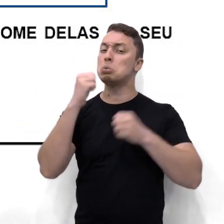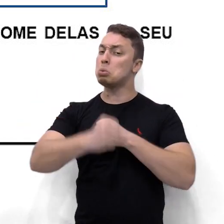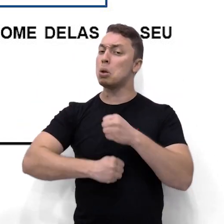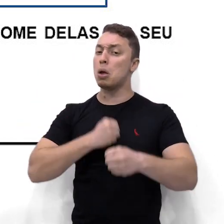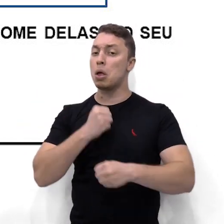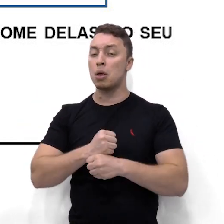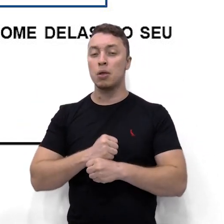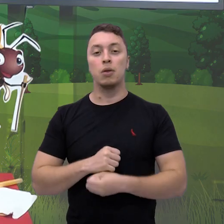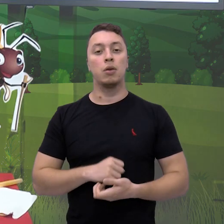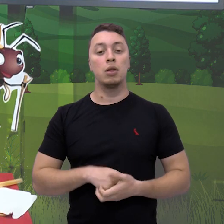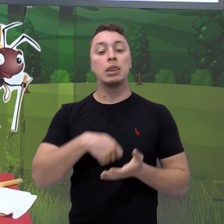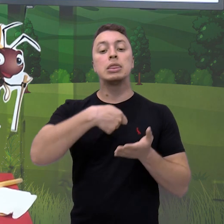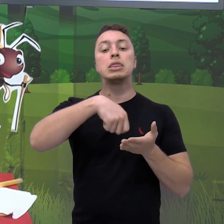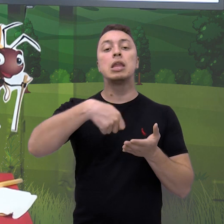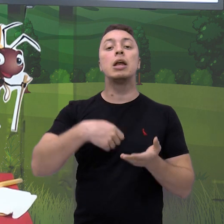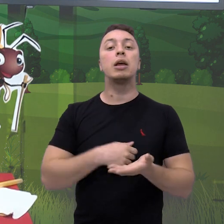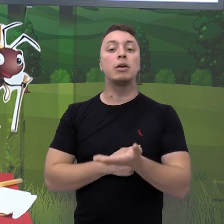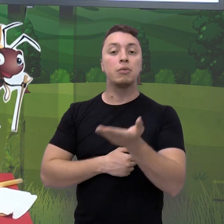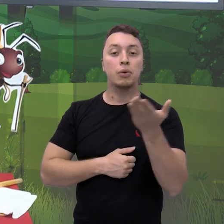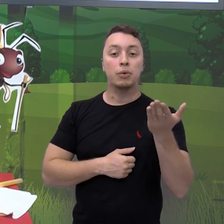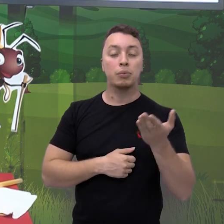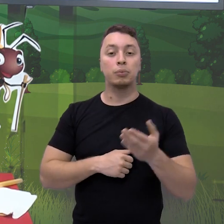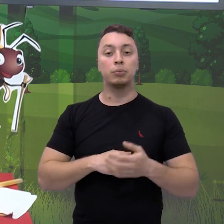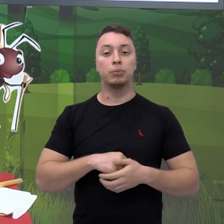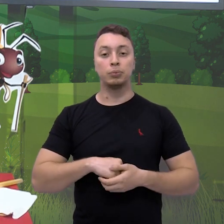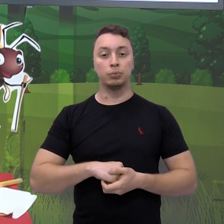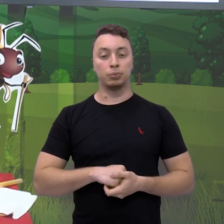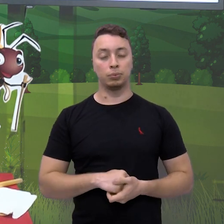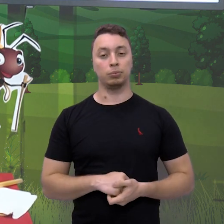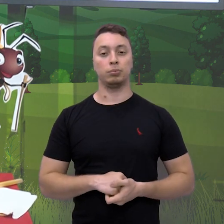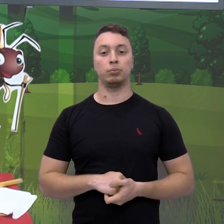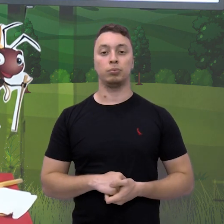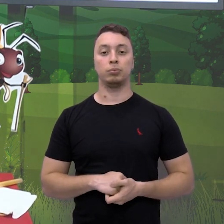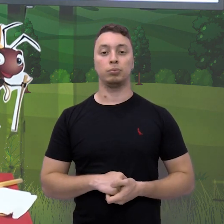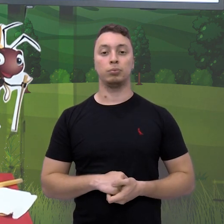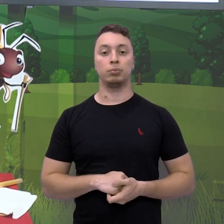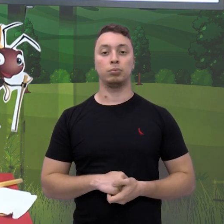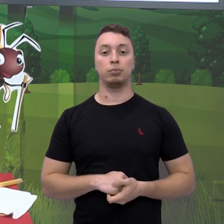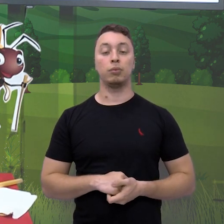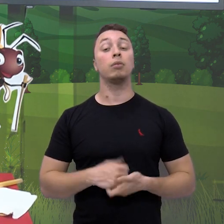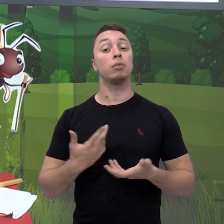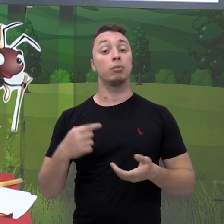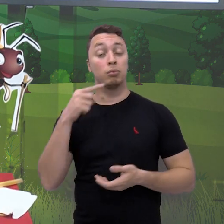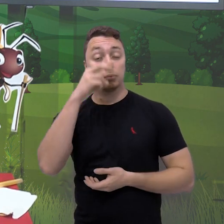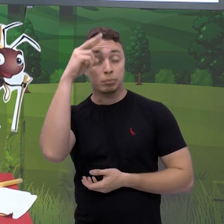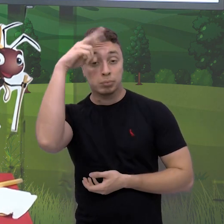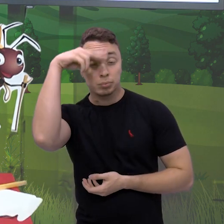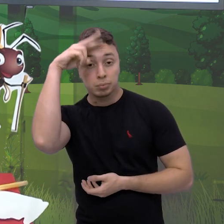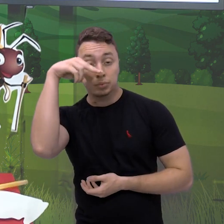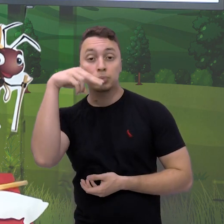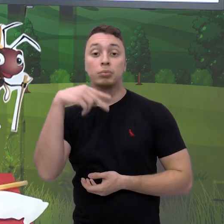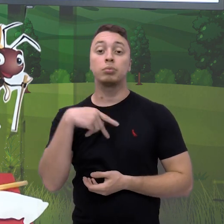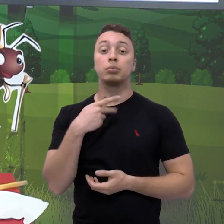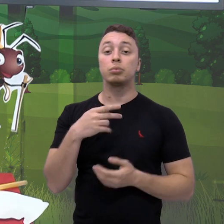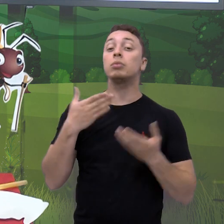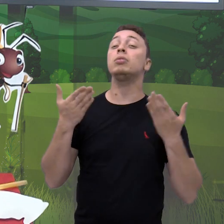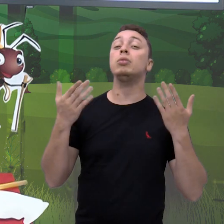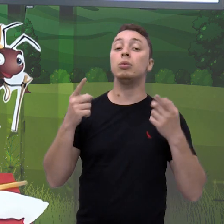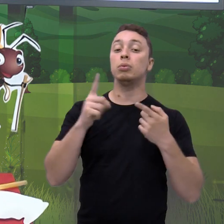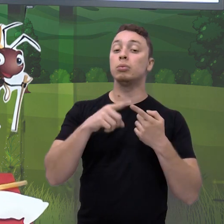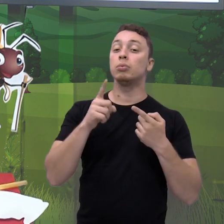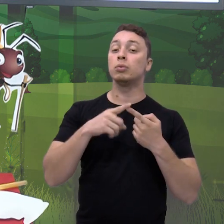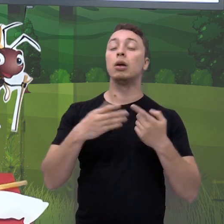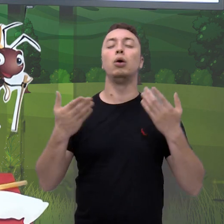caderno. Olha, nós... A nossa historinha lá, ela falou sobre a estação do verão